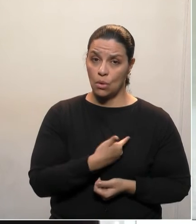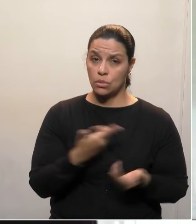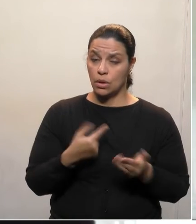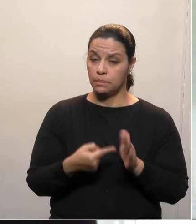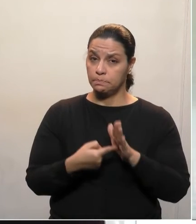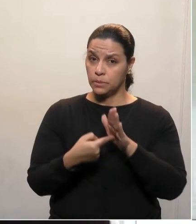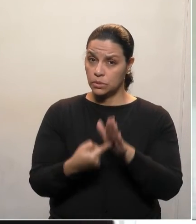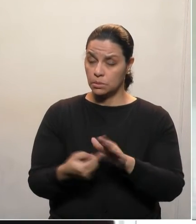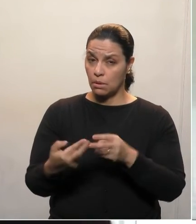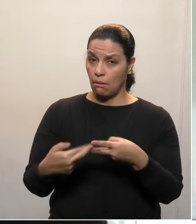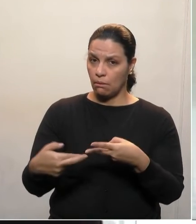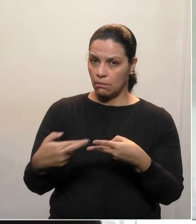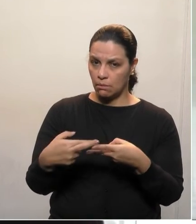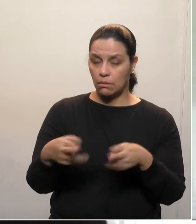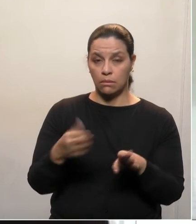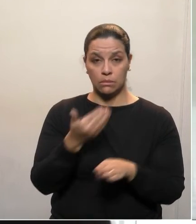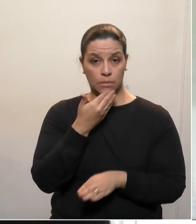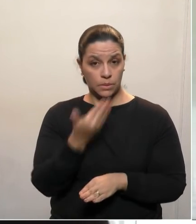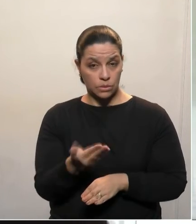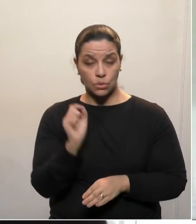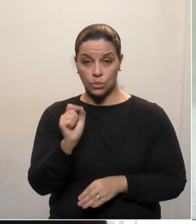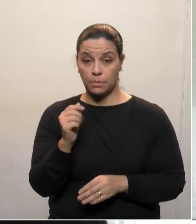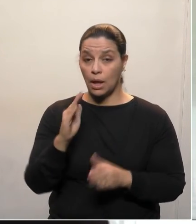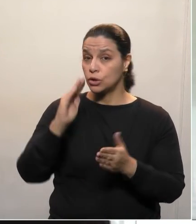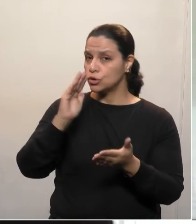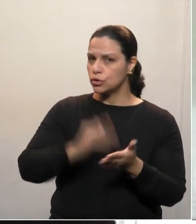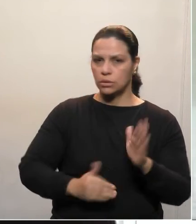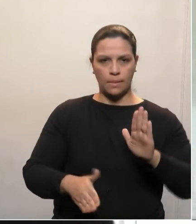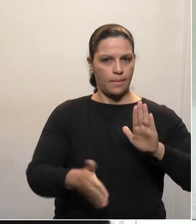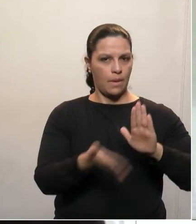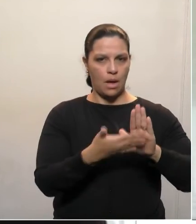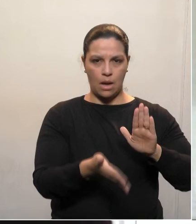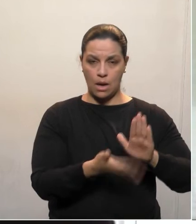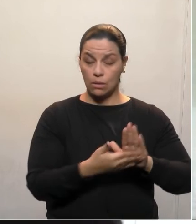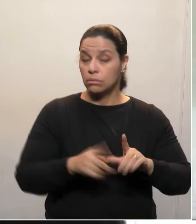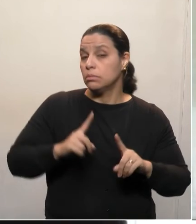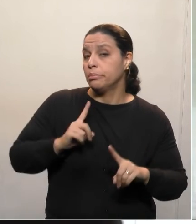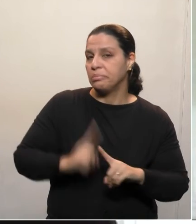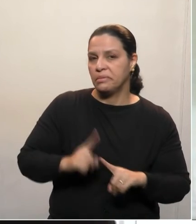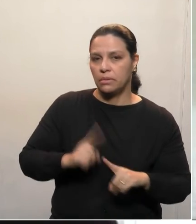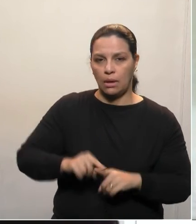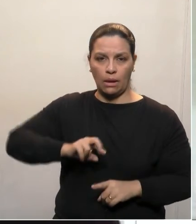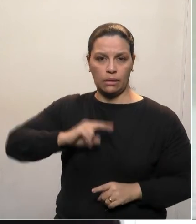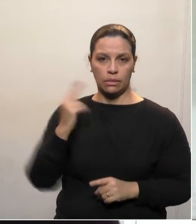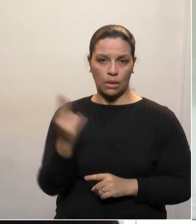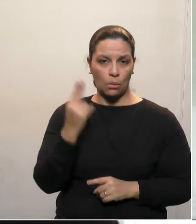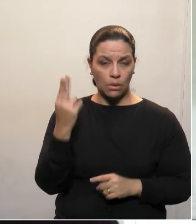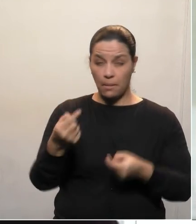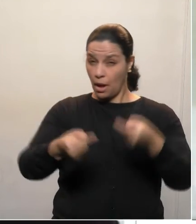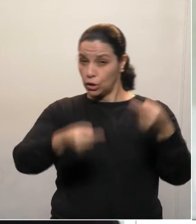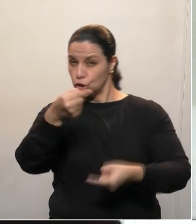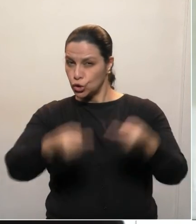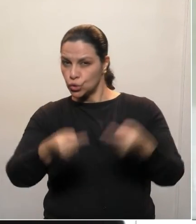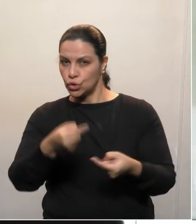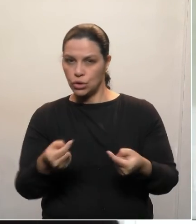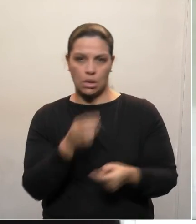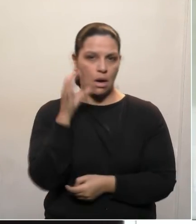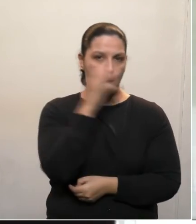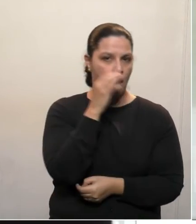apresentamos um requerimento, pedindo para tirar de pauta, porque não dá para fazer um debate atropelado